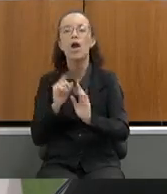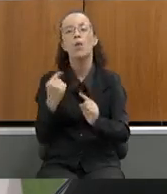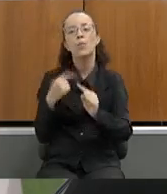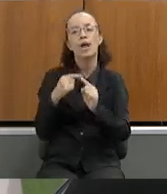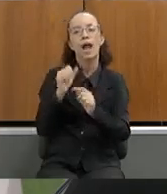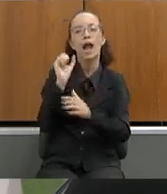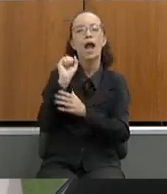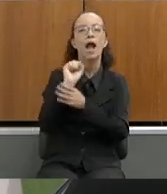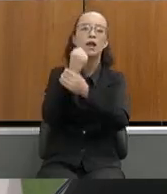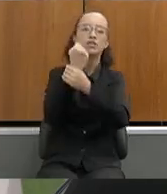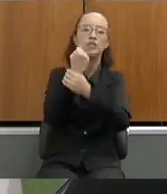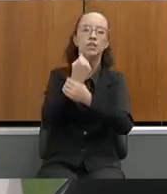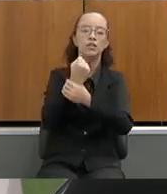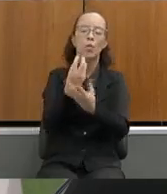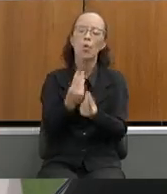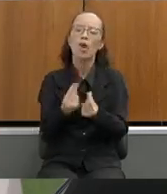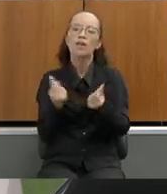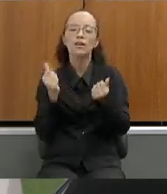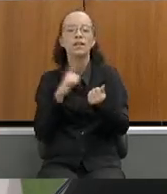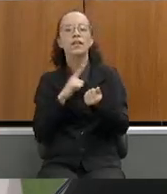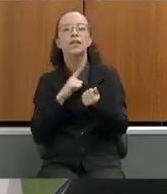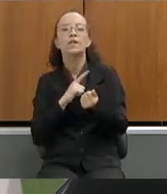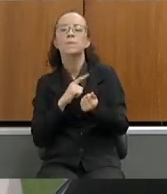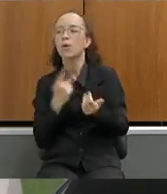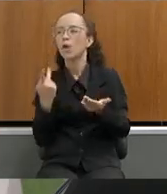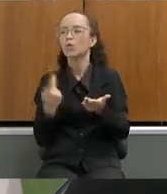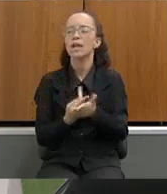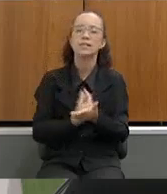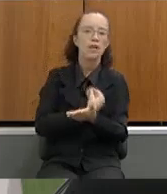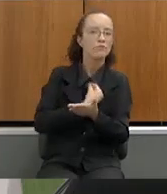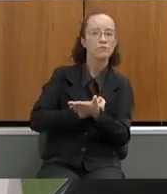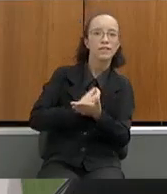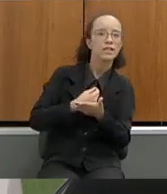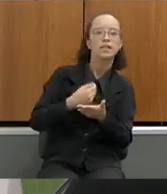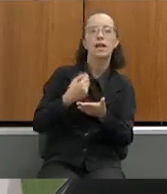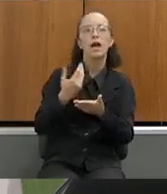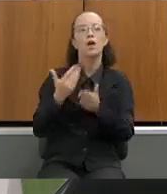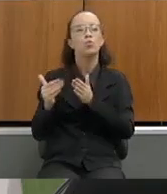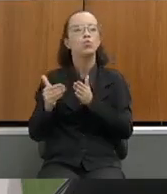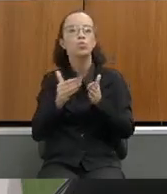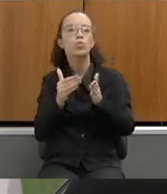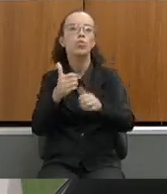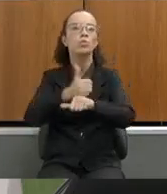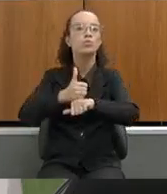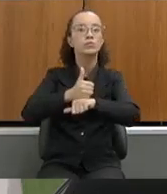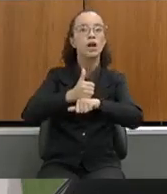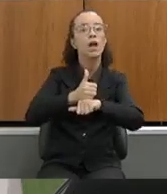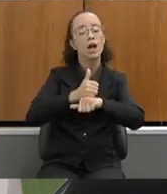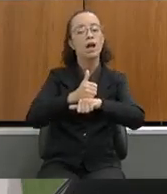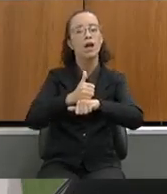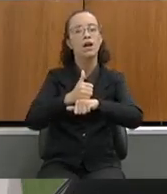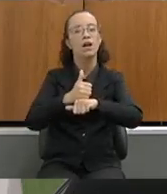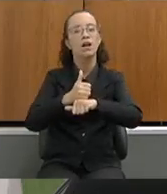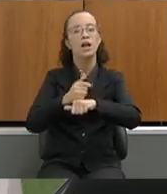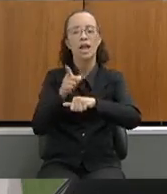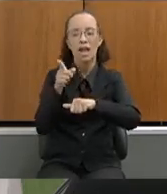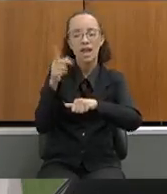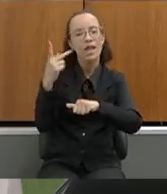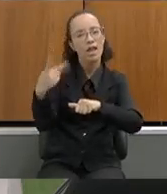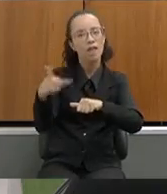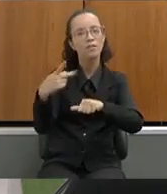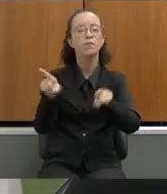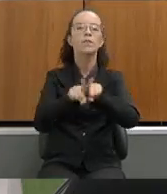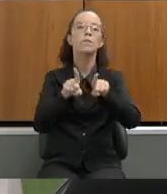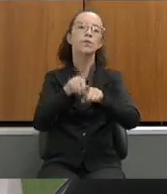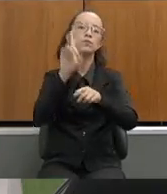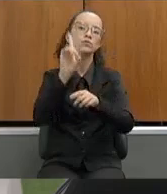garantia da paridade o que acontece na carreira o que acontece na valorização da remuneração eles também têm o mesmo direito